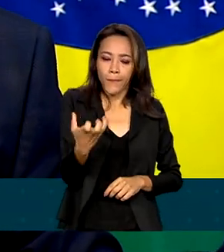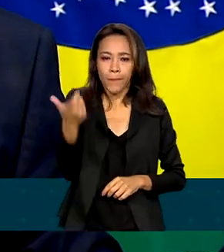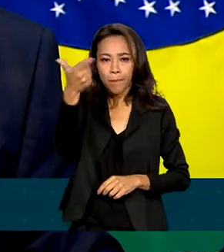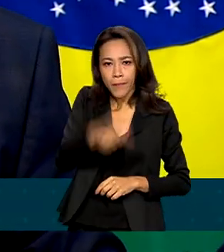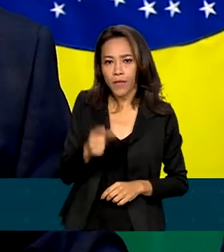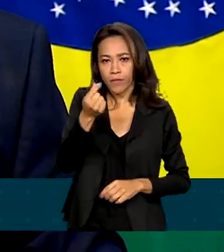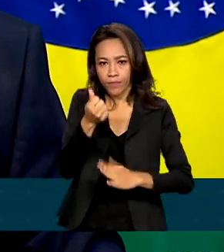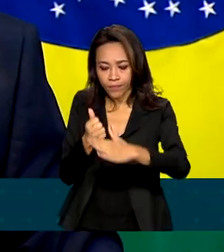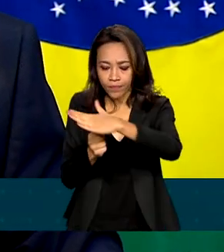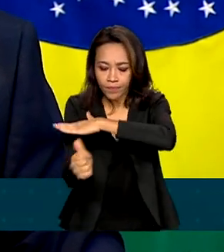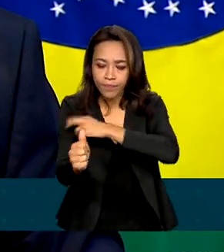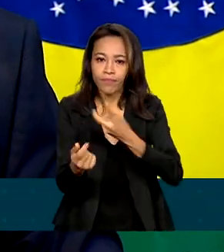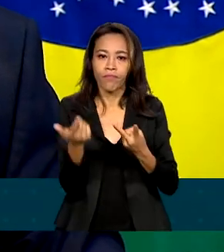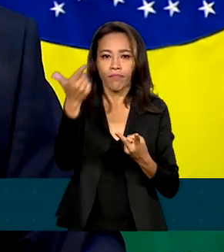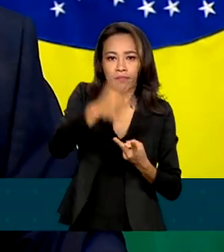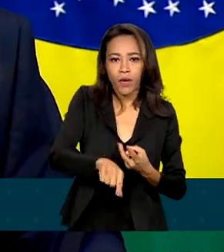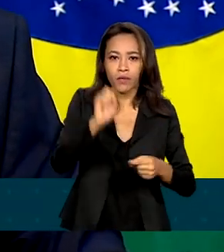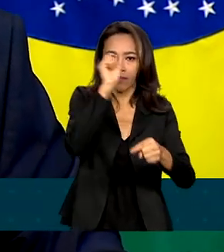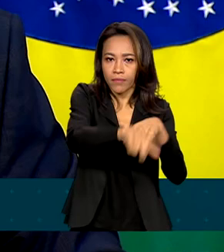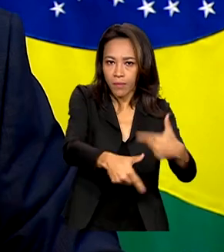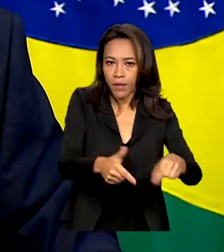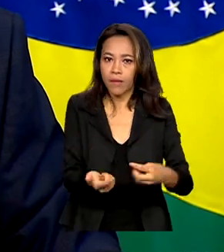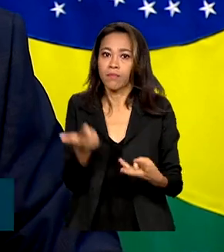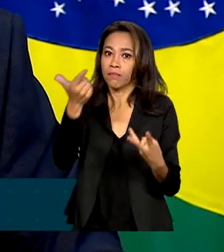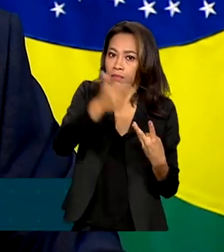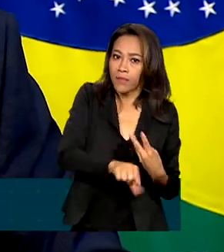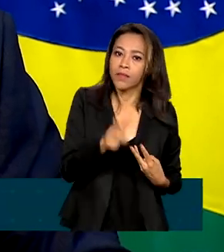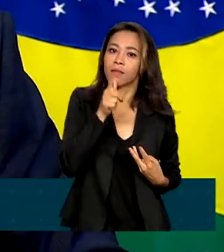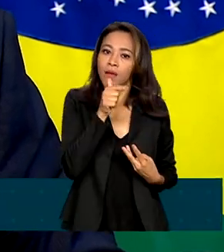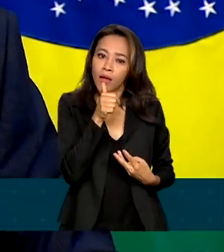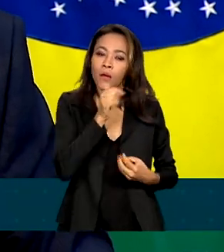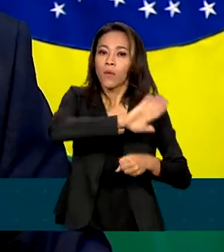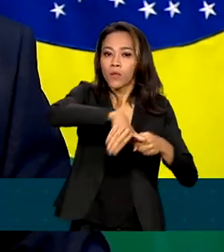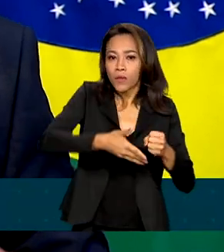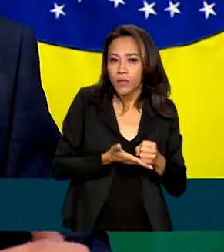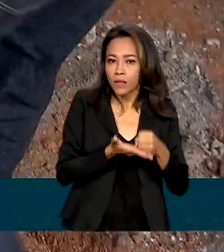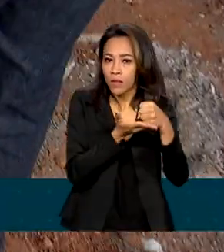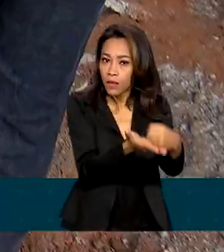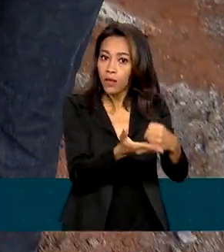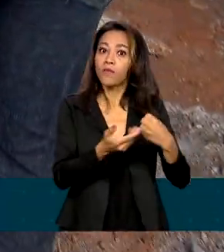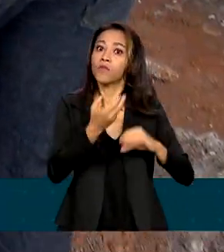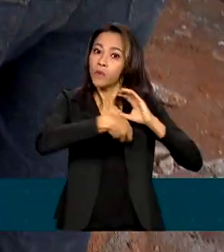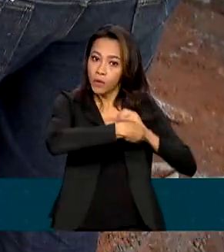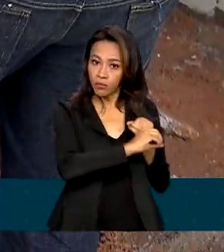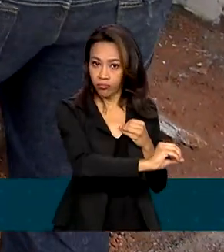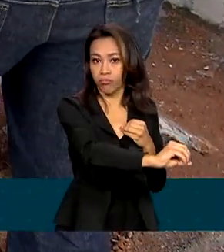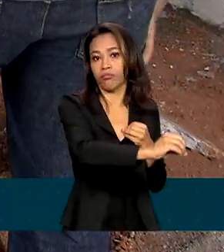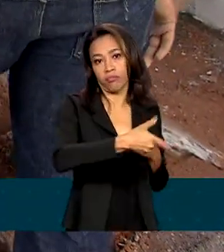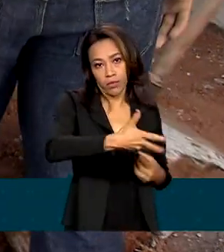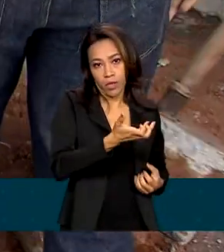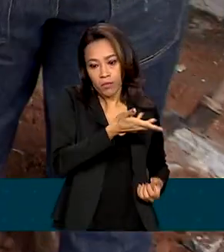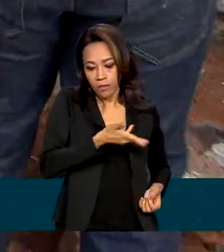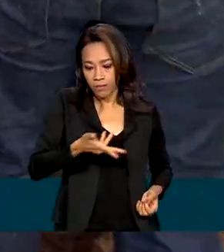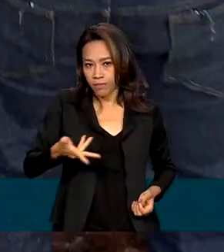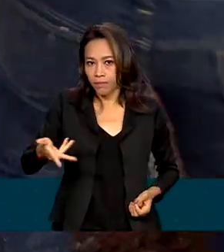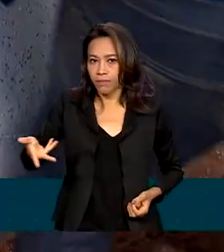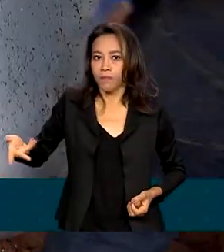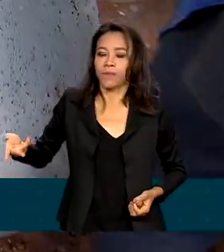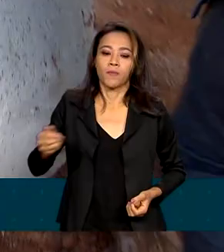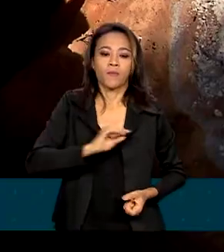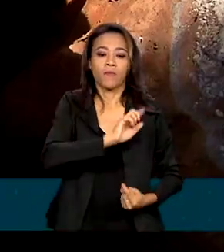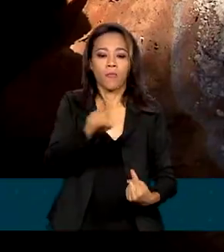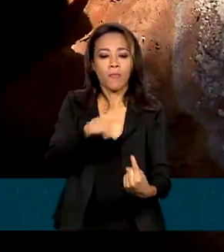mais emprego, mais água, cidades sustentáveis, esgotamento sanitário. Com os ajustes, a expectativa é atrair